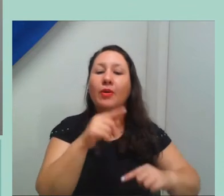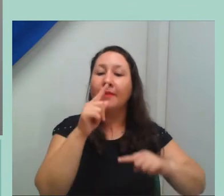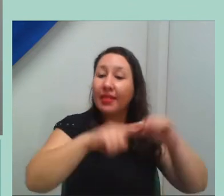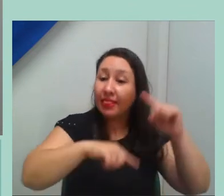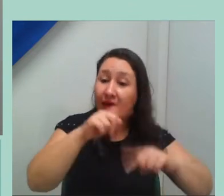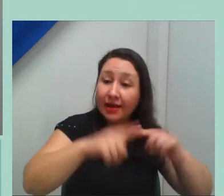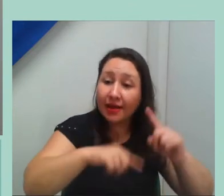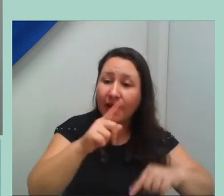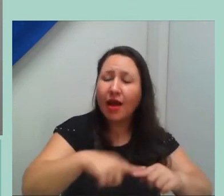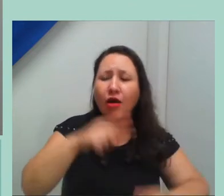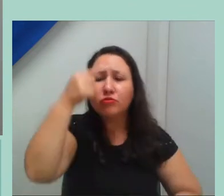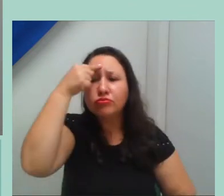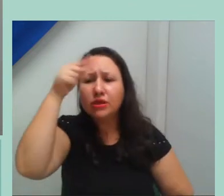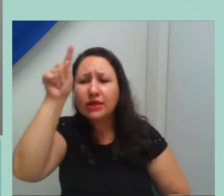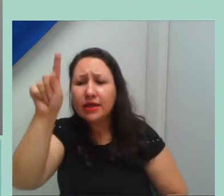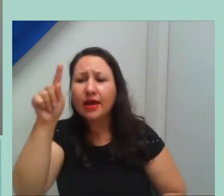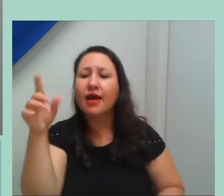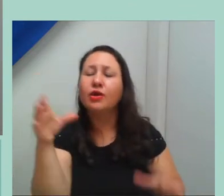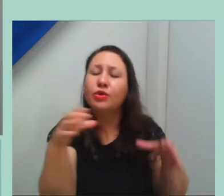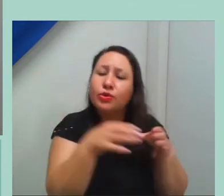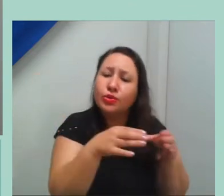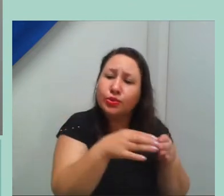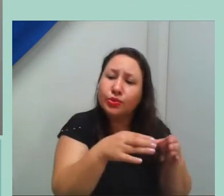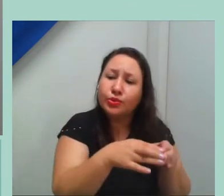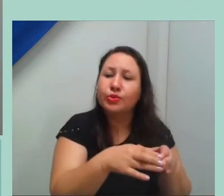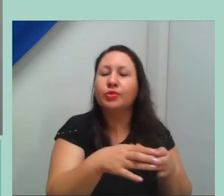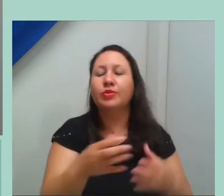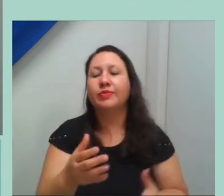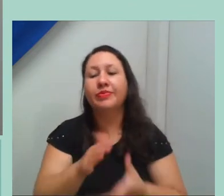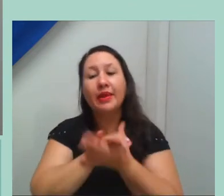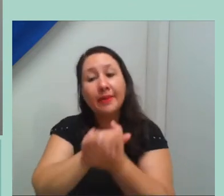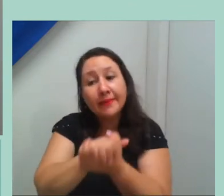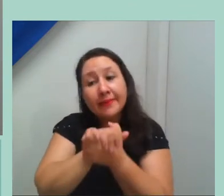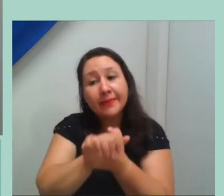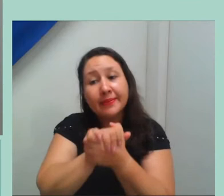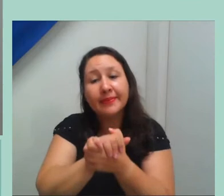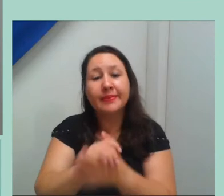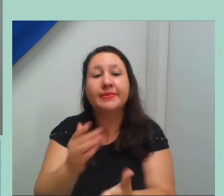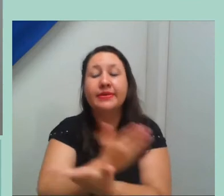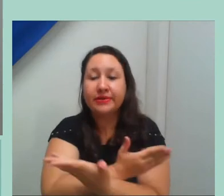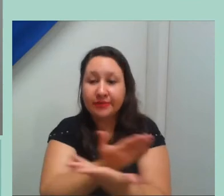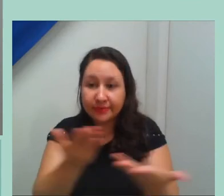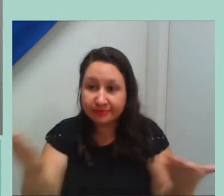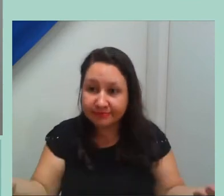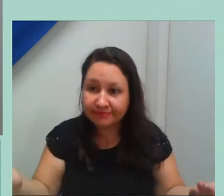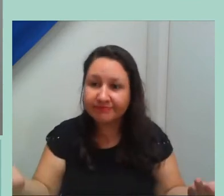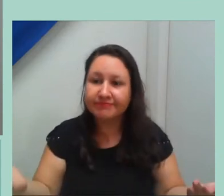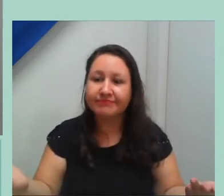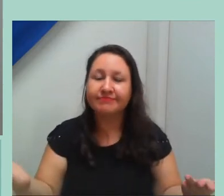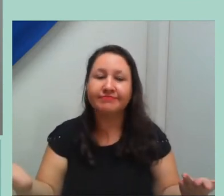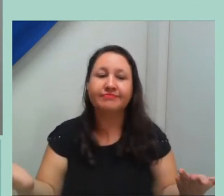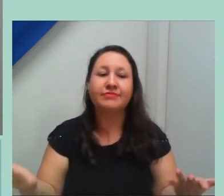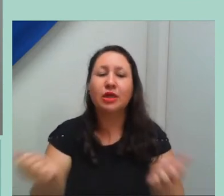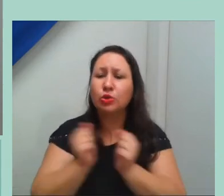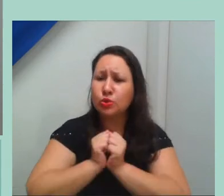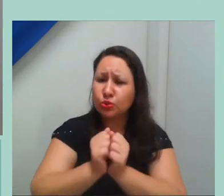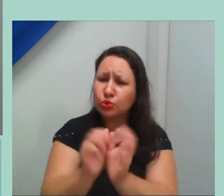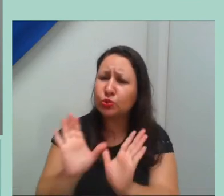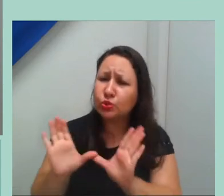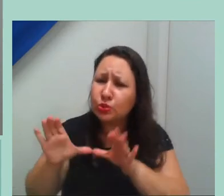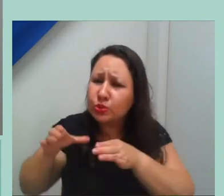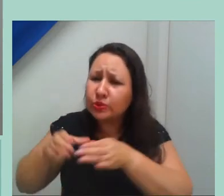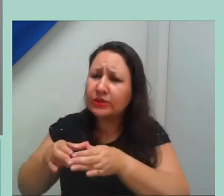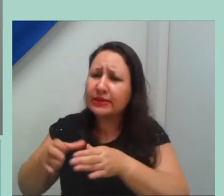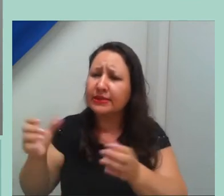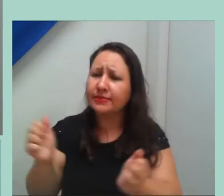pela nossa comunidade. Então, parabenizar toda a coordenação, toda a equipe que está aí à frente, né, desse evento,